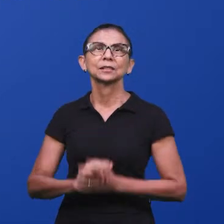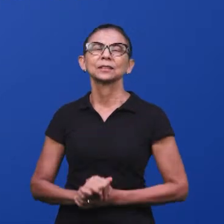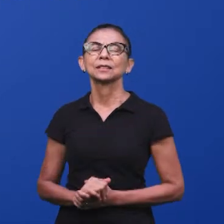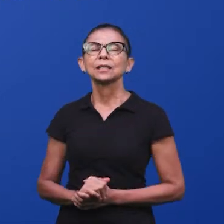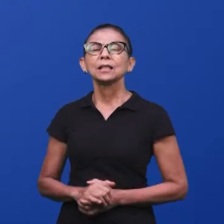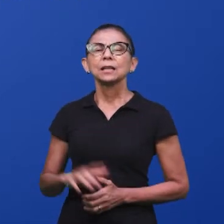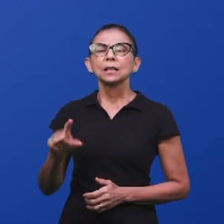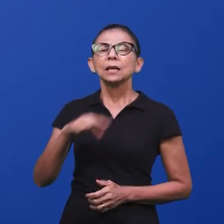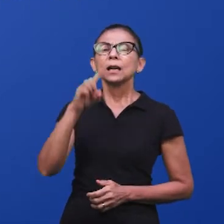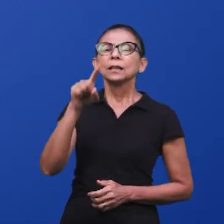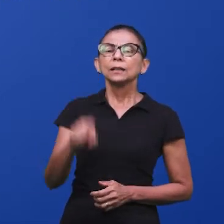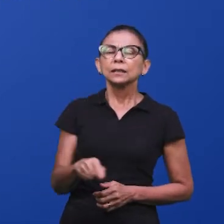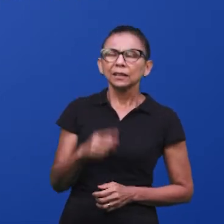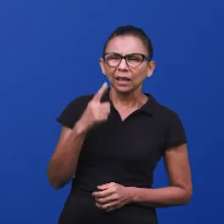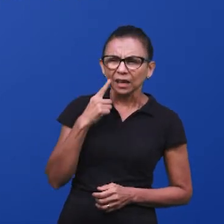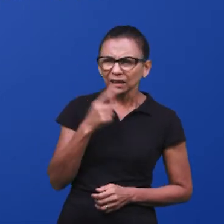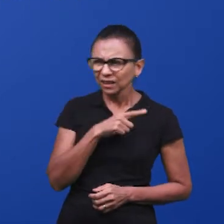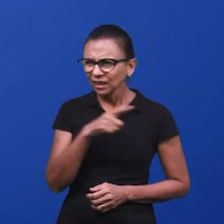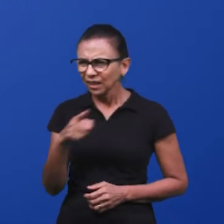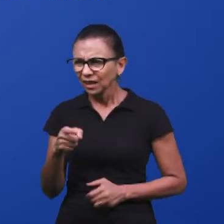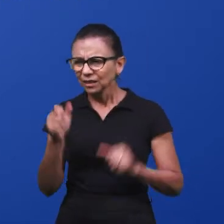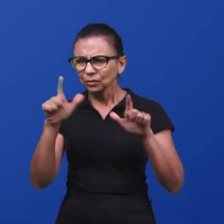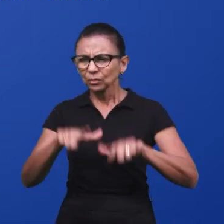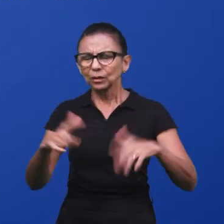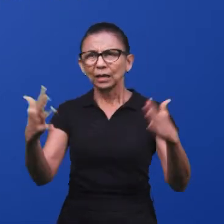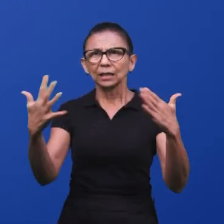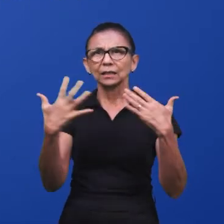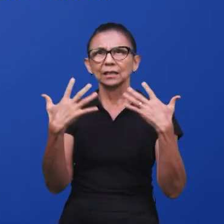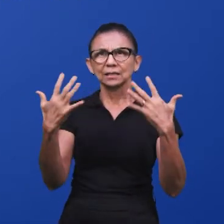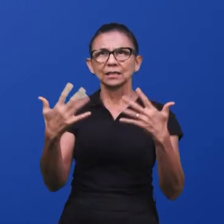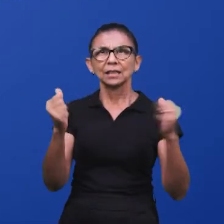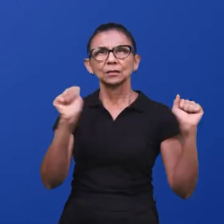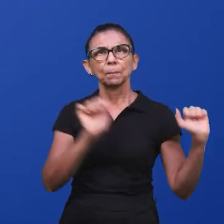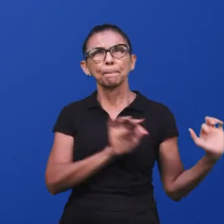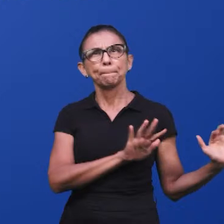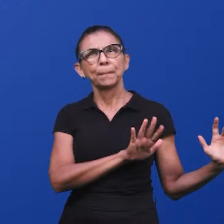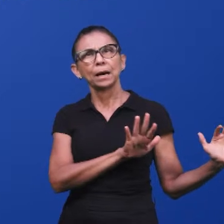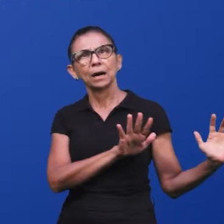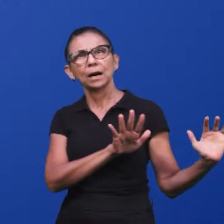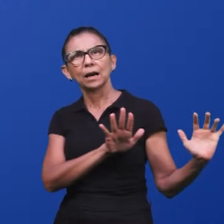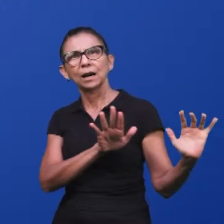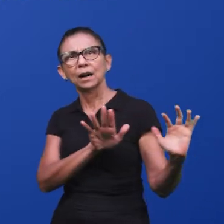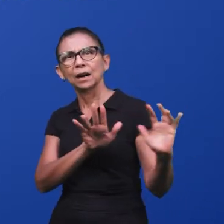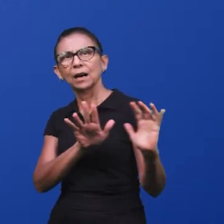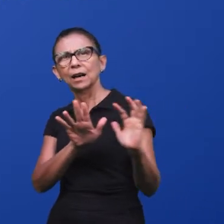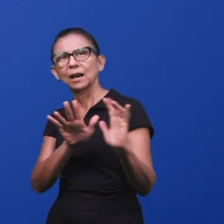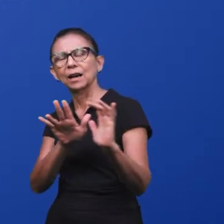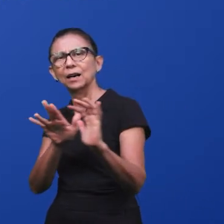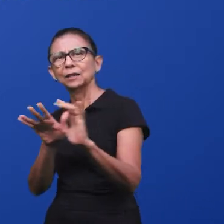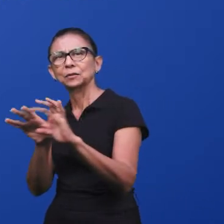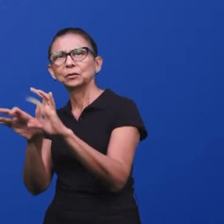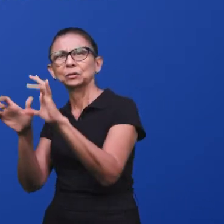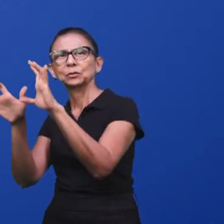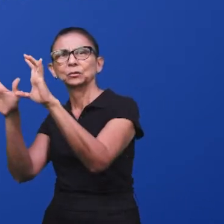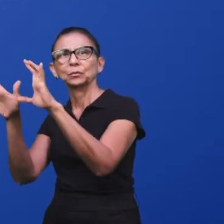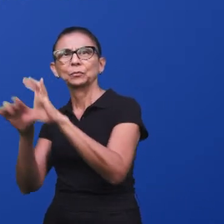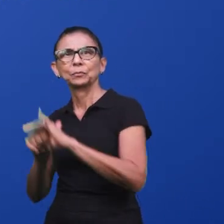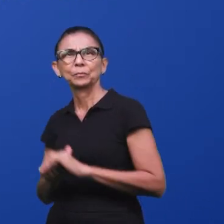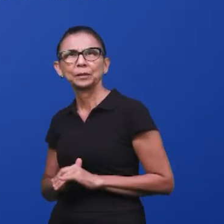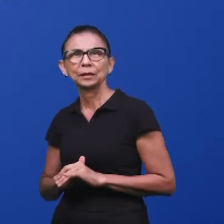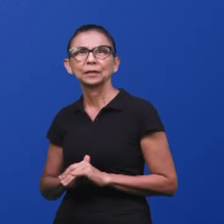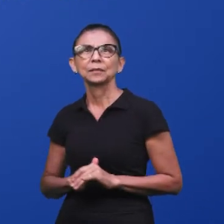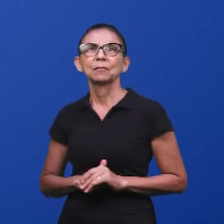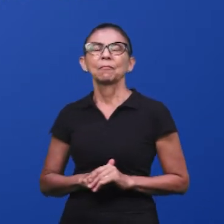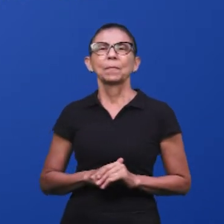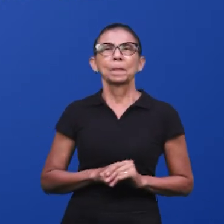E é essa que saia do deserto? A chiesa fedele, que é pronta para sair da este